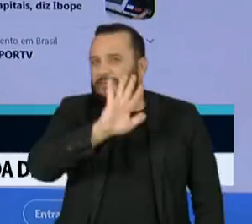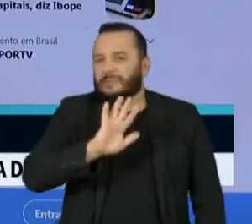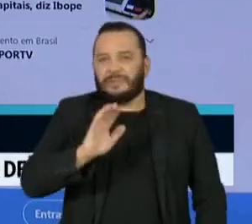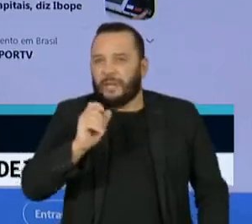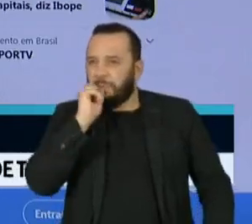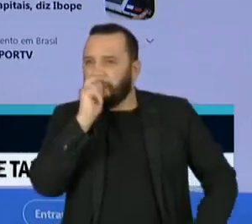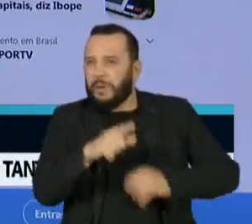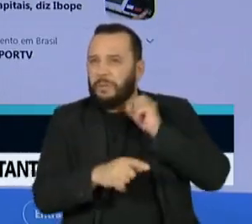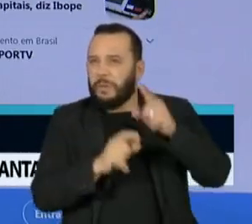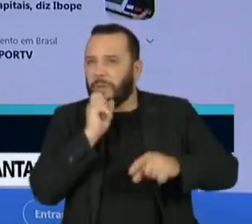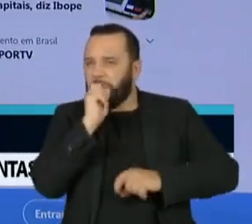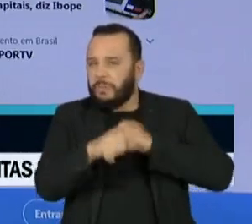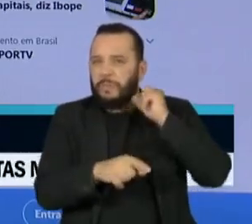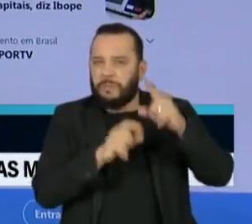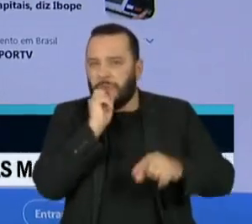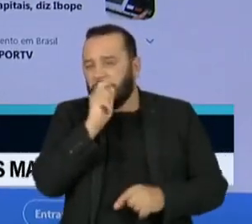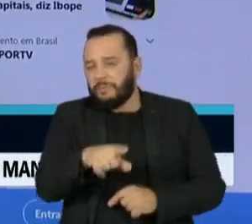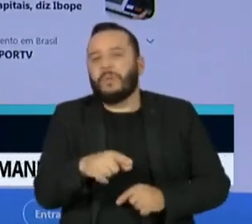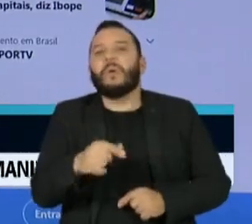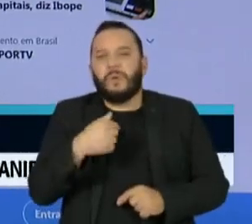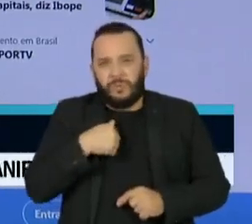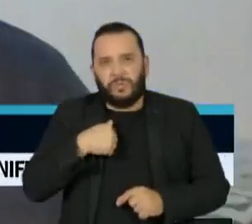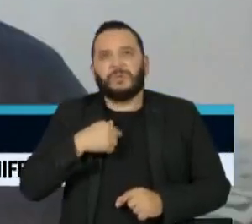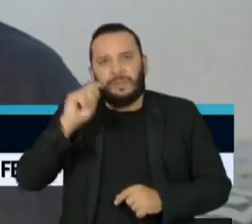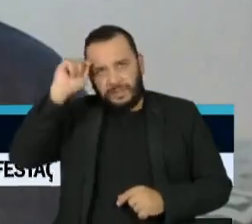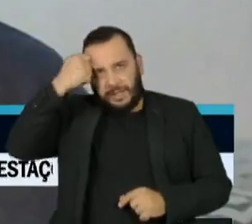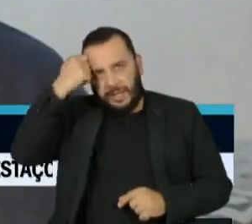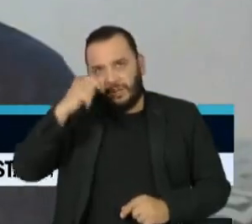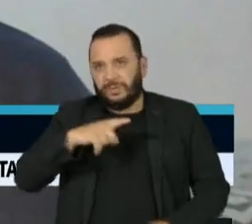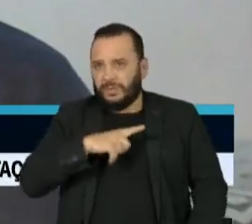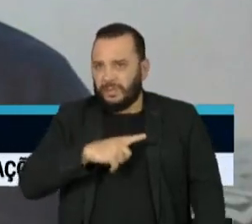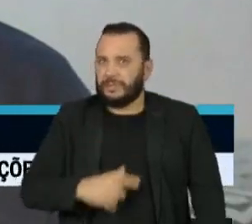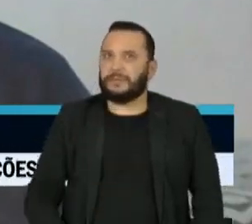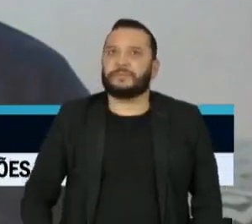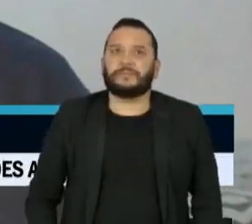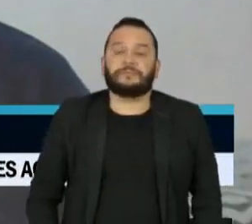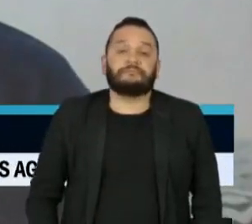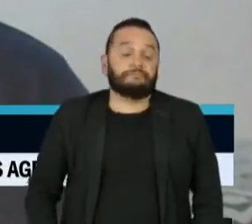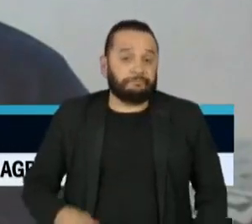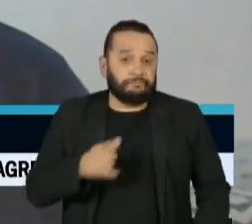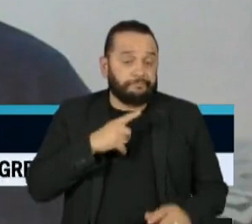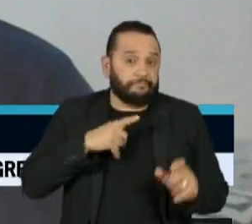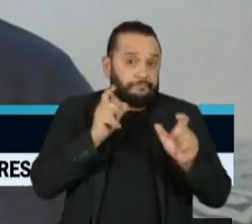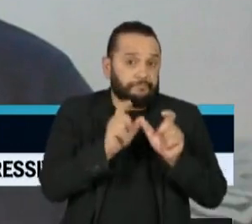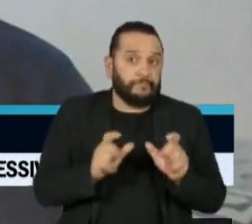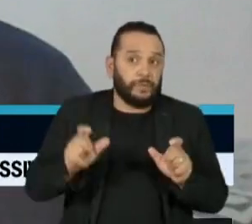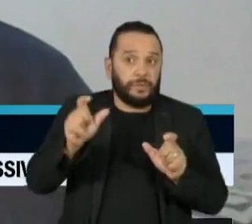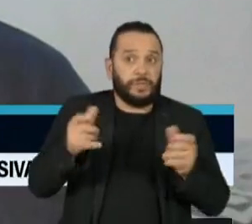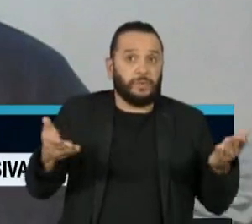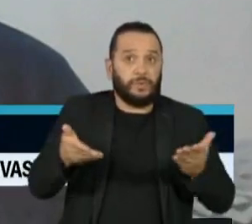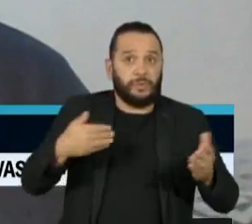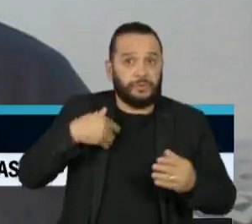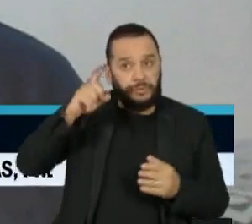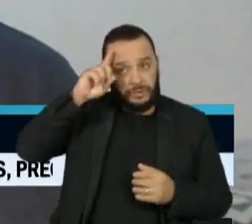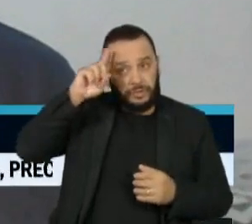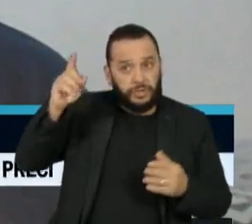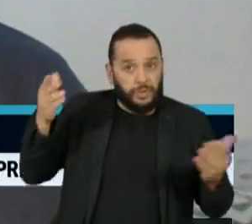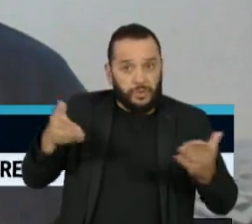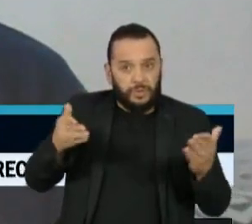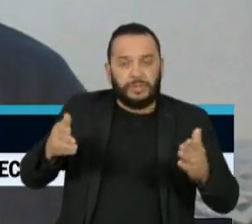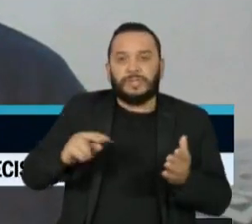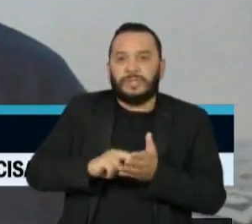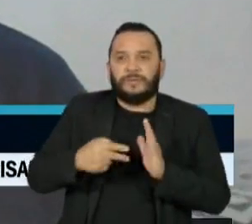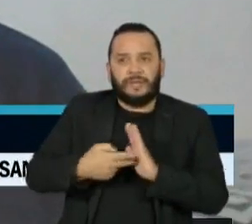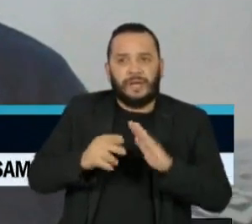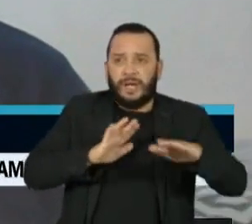para um linchamento virtual de pessoas pretas. Trazendo esse conceito para os dias atuais, a gente observa que os discursos de